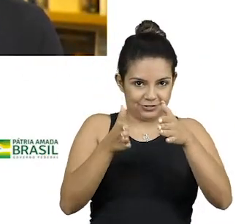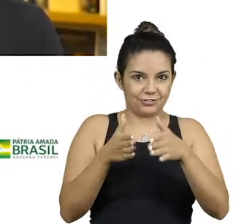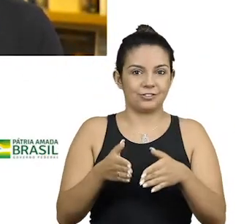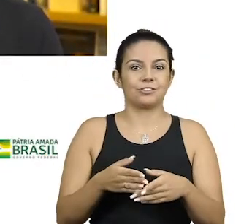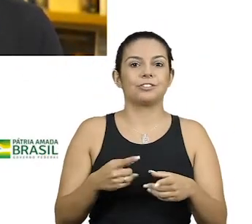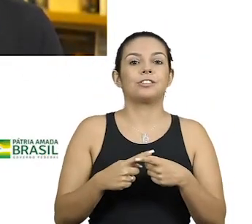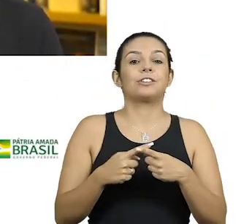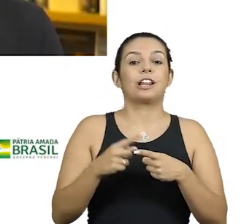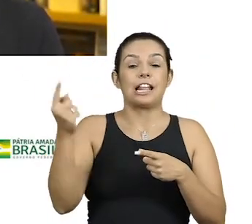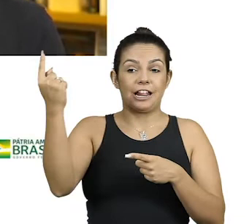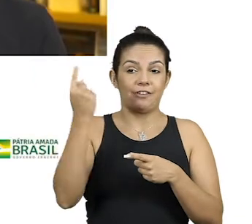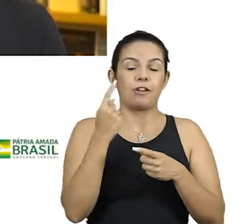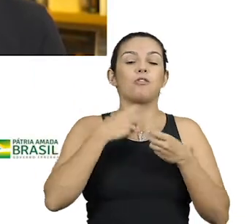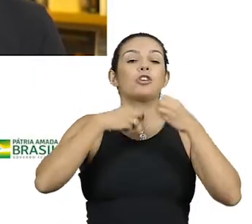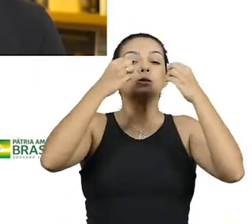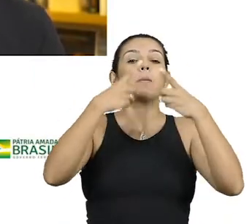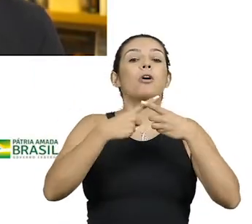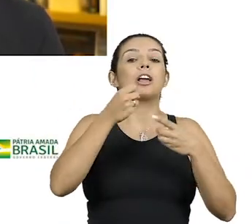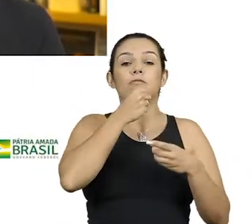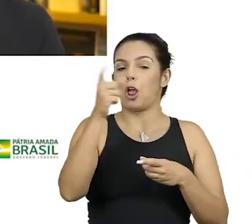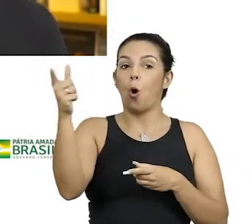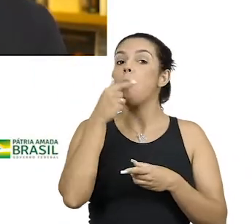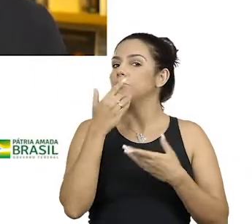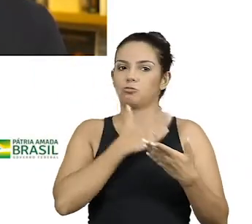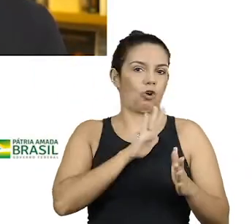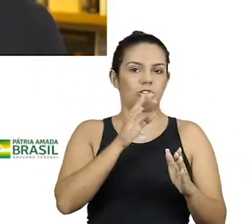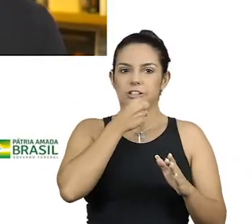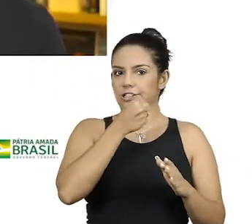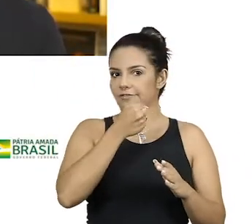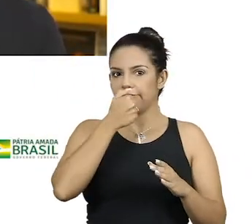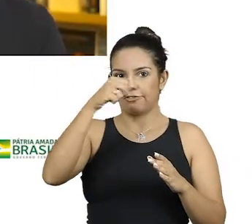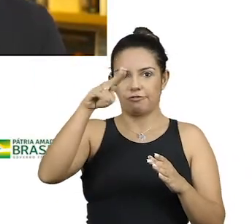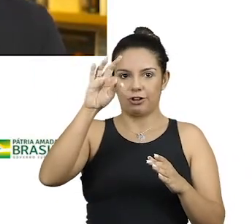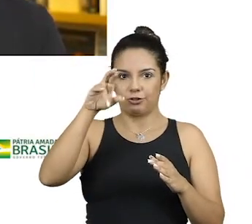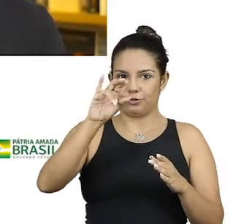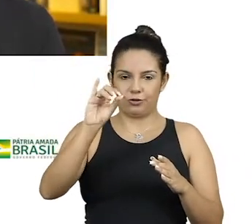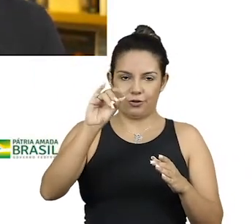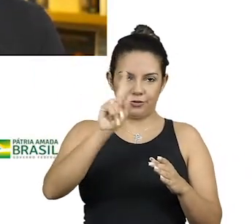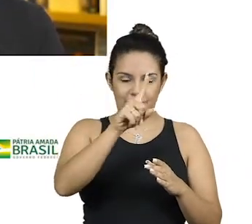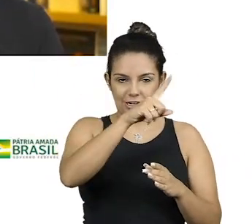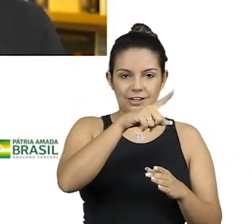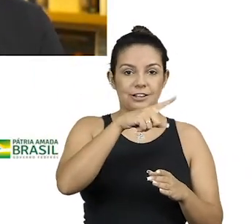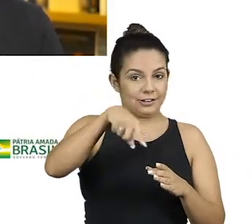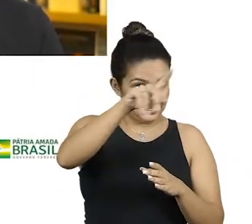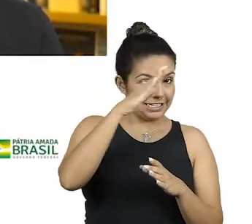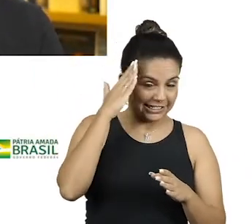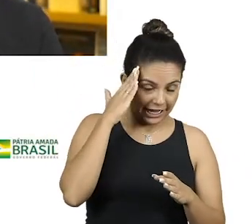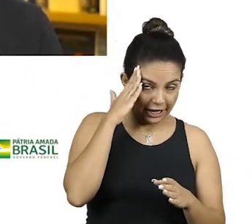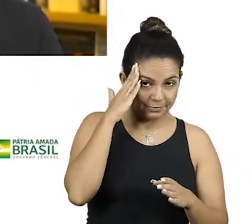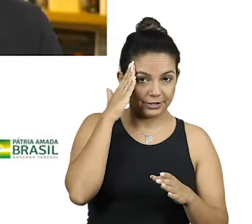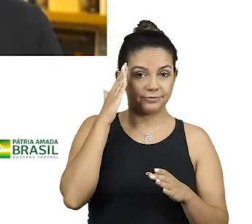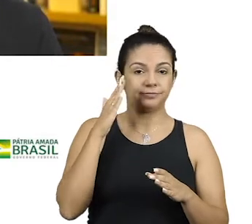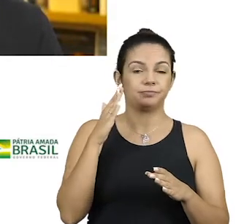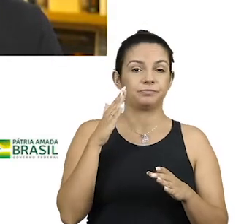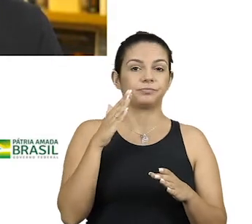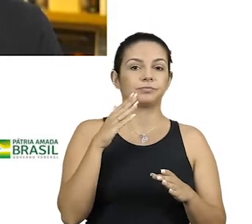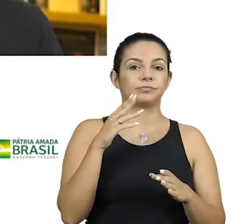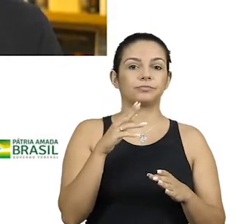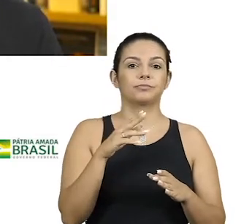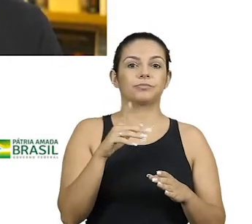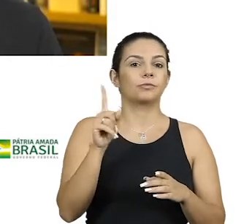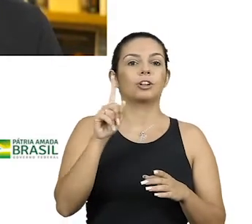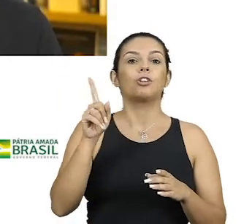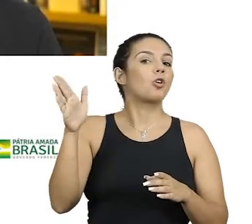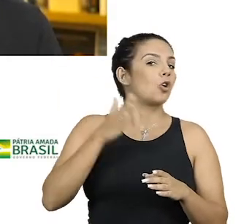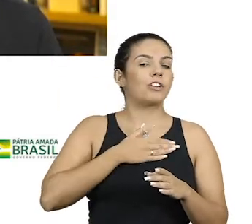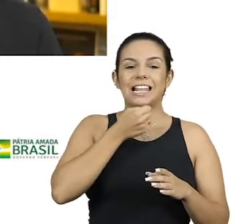estou dando uma entrevista para você, porque eu não dou entrevistas. É importante que as pessoas saibam isso, viu, Bial? O pessoal fala assim, não dava entrevista?